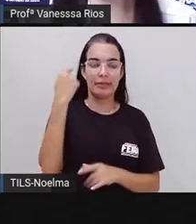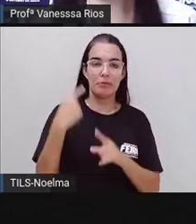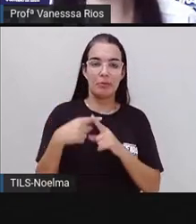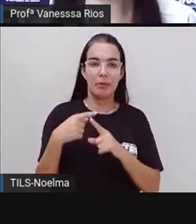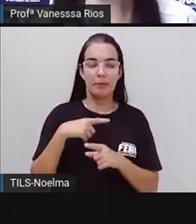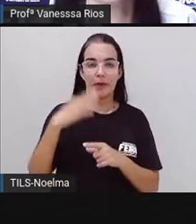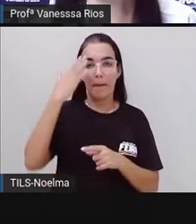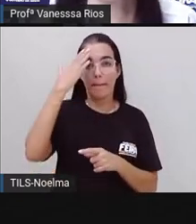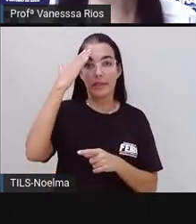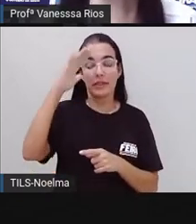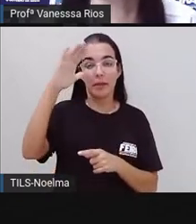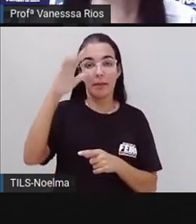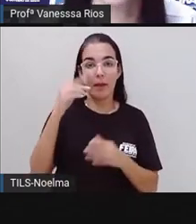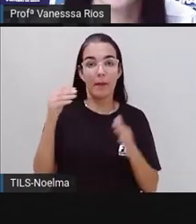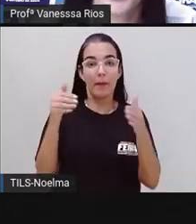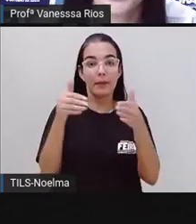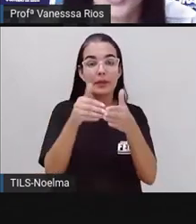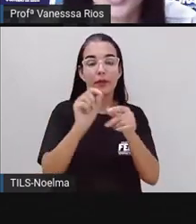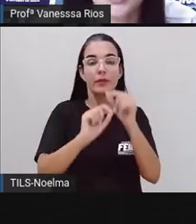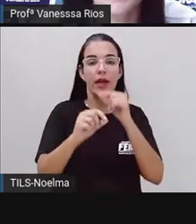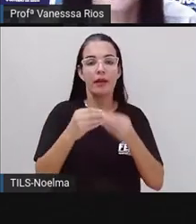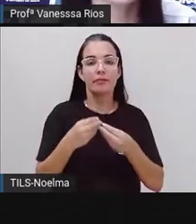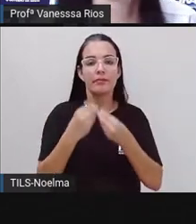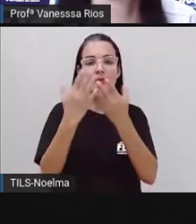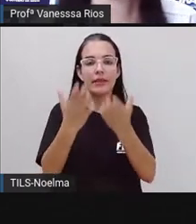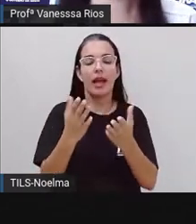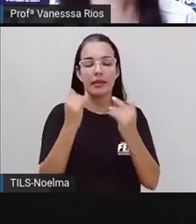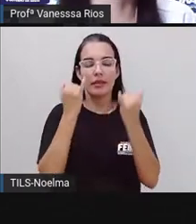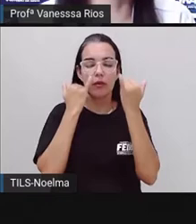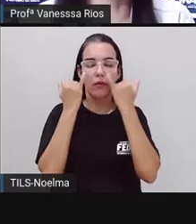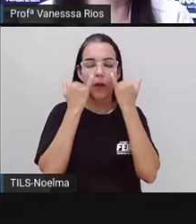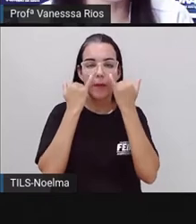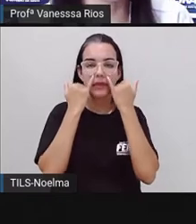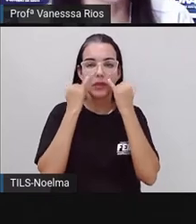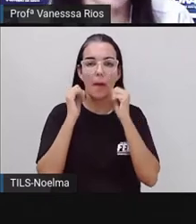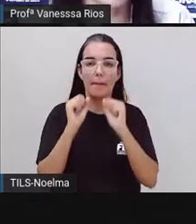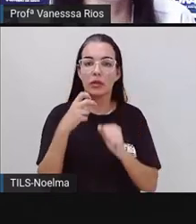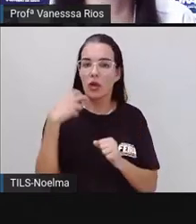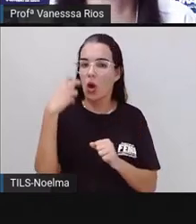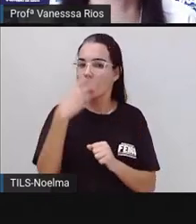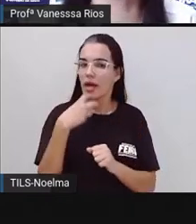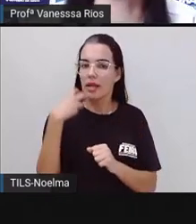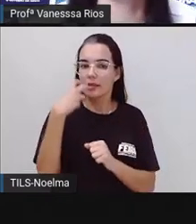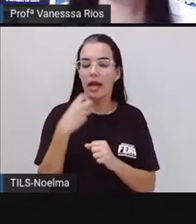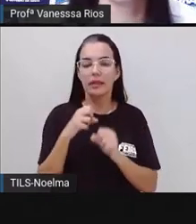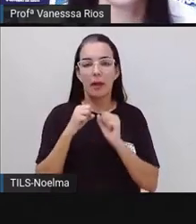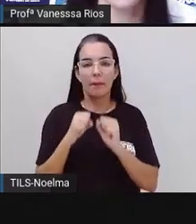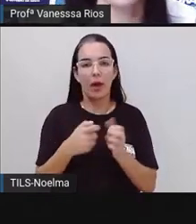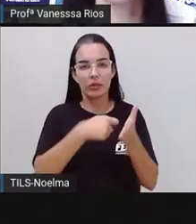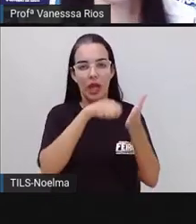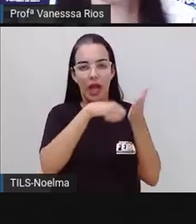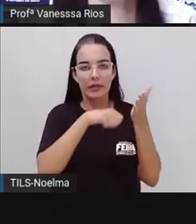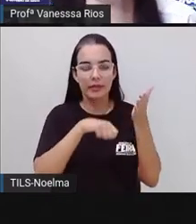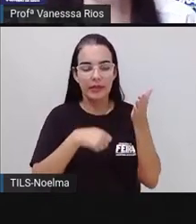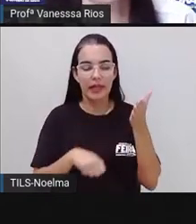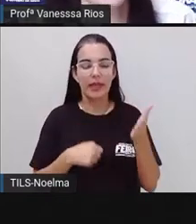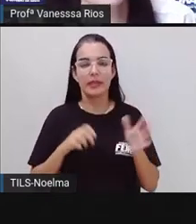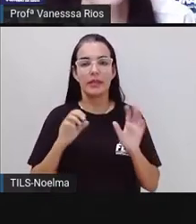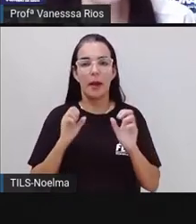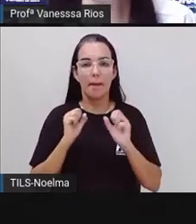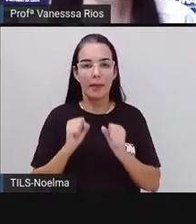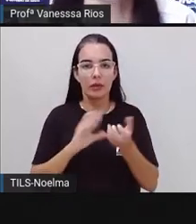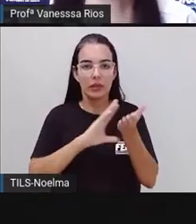objetivo nos passar informações. Podem ser oralizados, podem ser escritos, impressos, é?